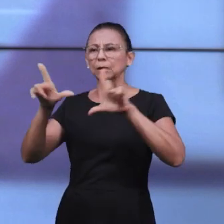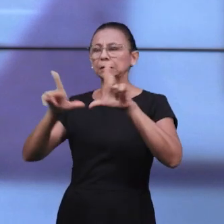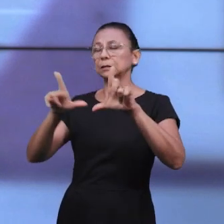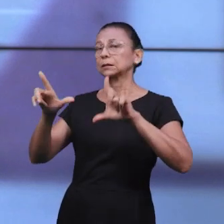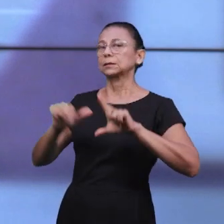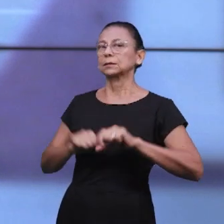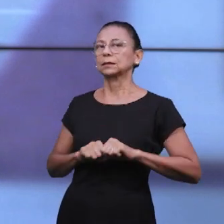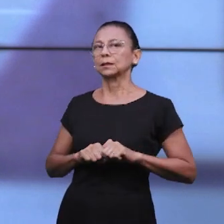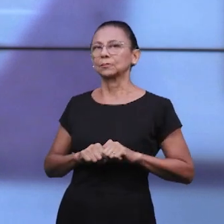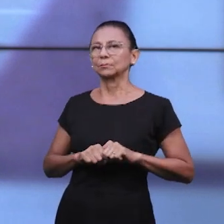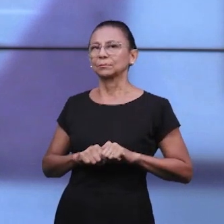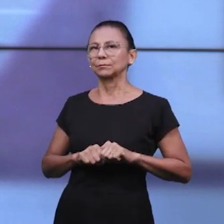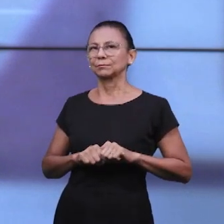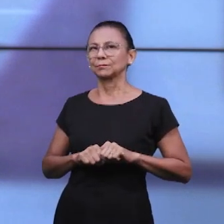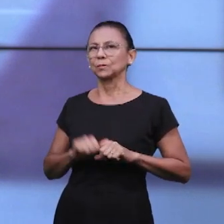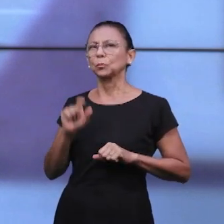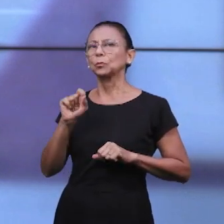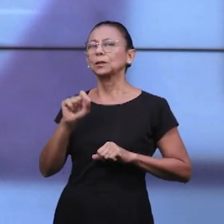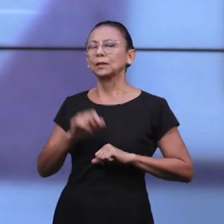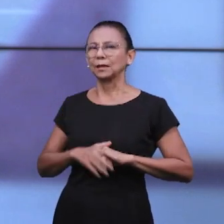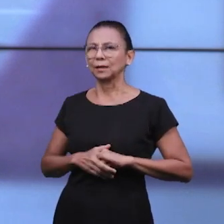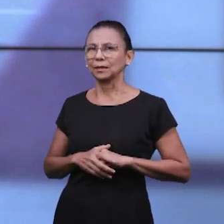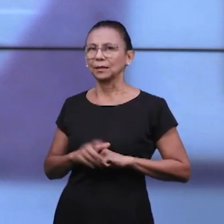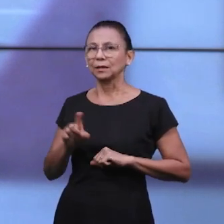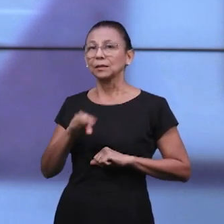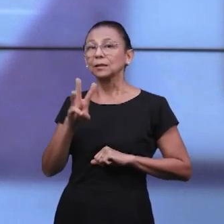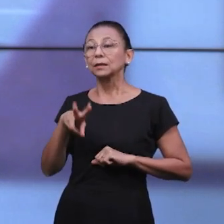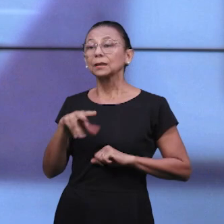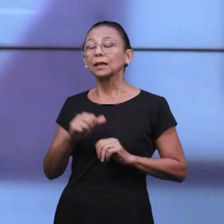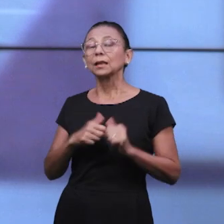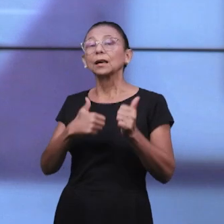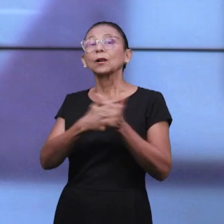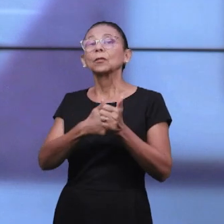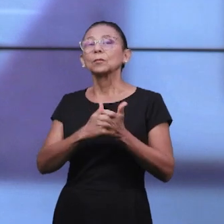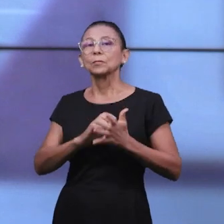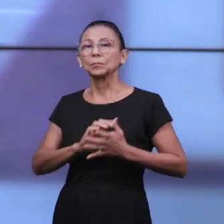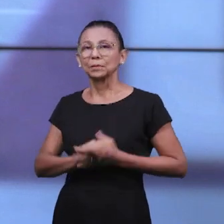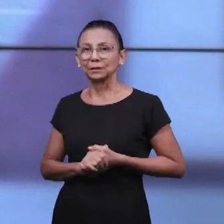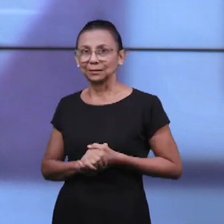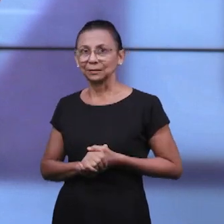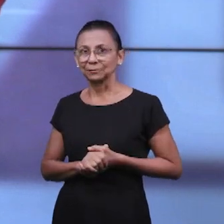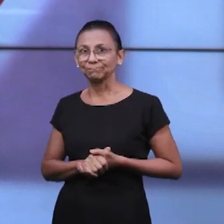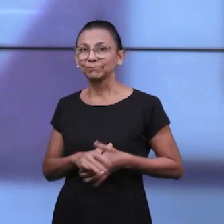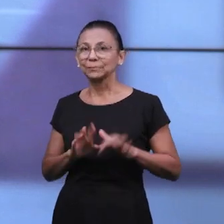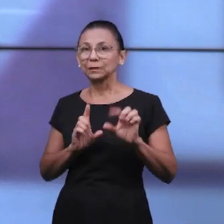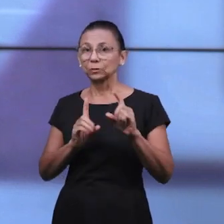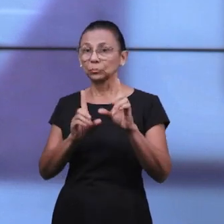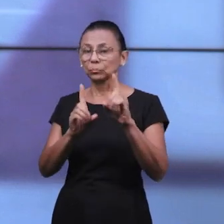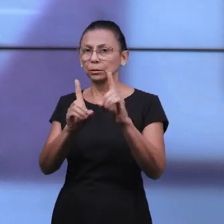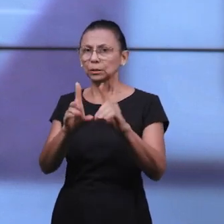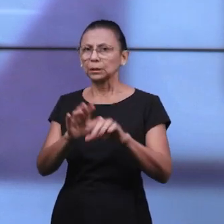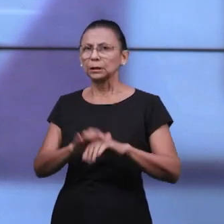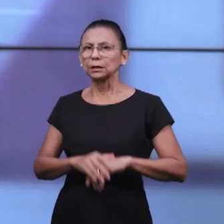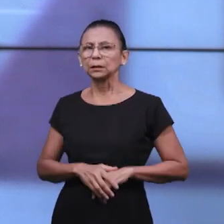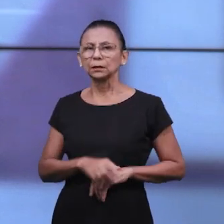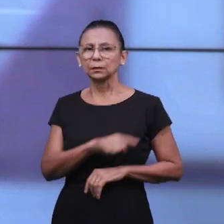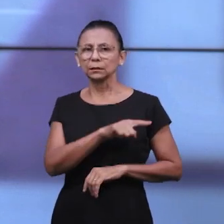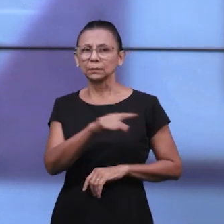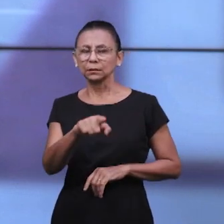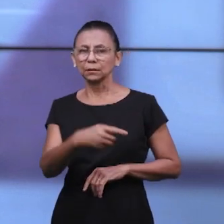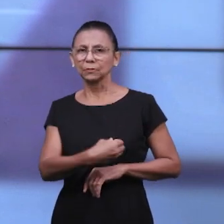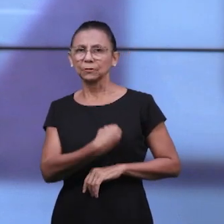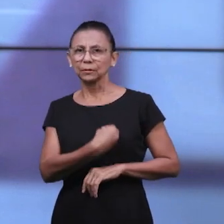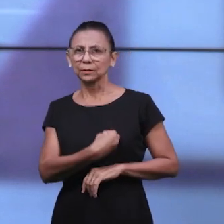na sua casa. O que eles assistem, com quem estão acompanhados. A doutrina deve estar presente na vida das